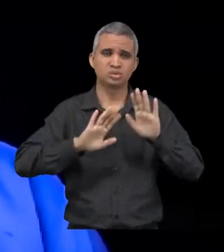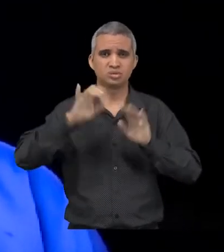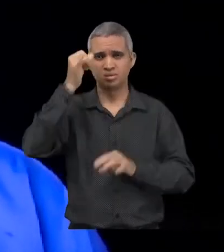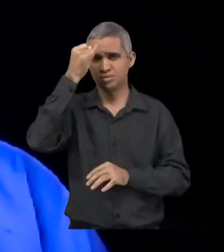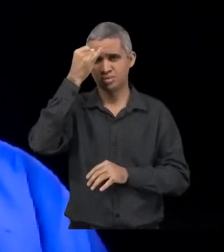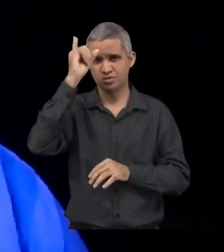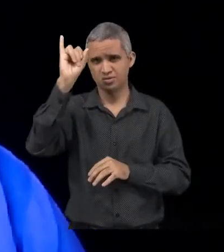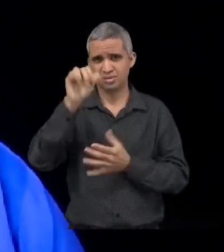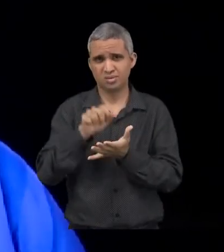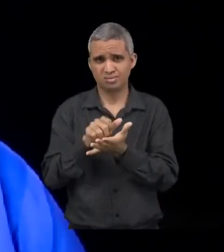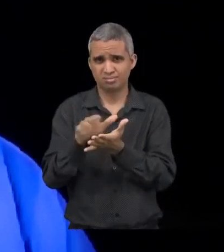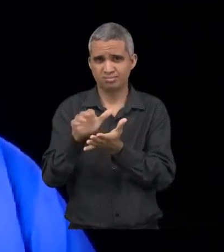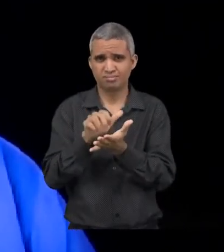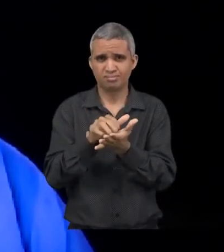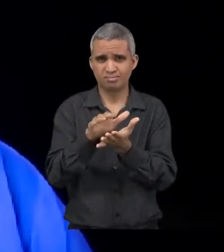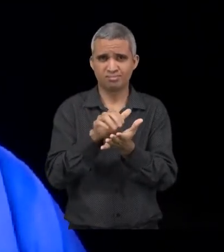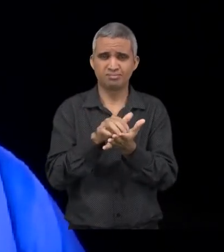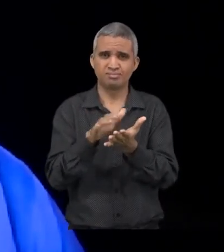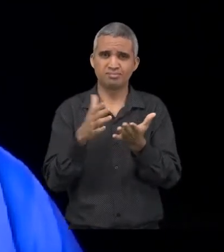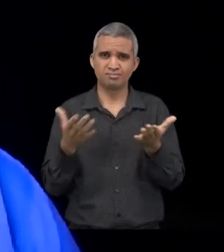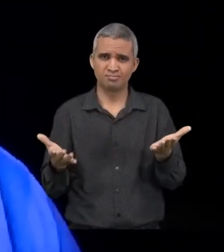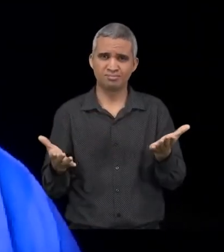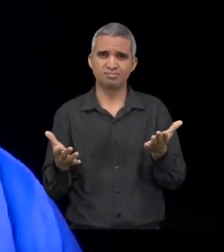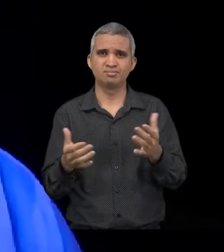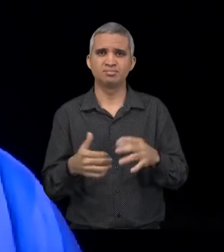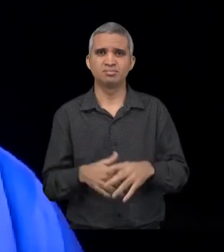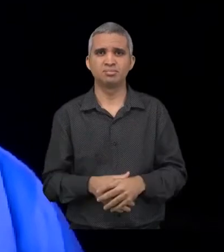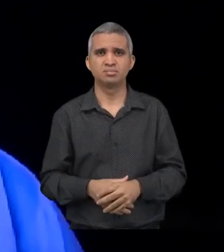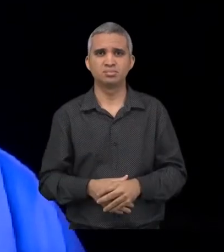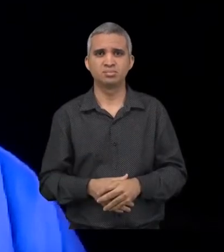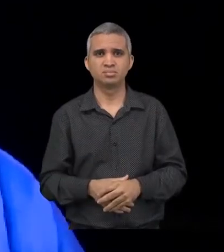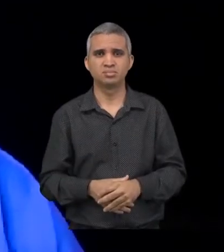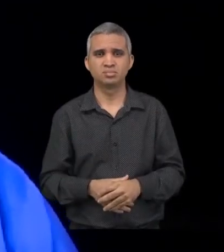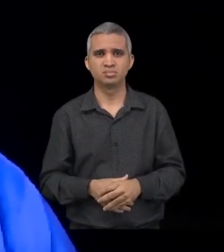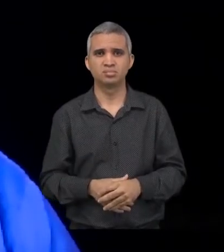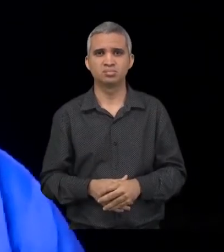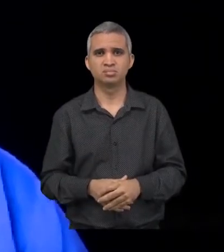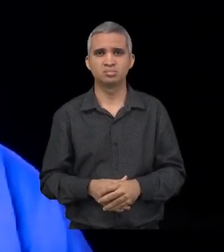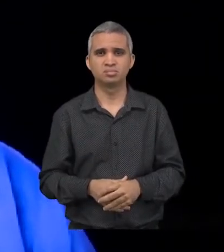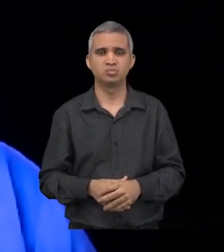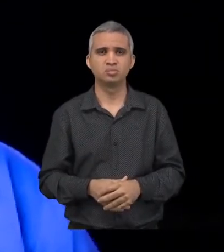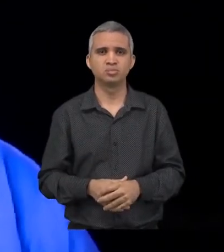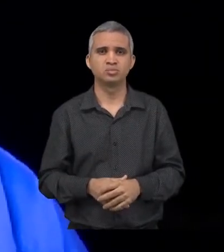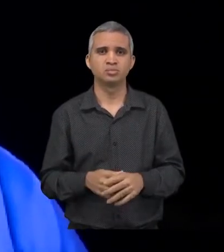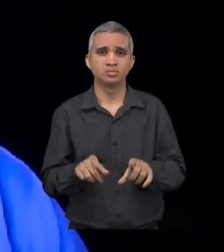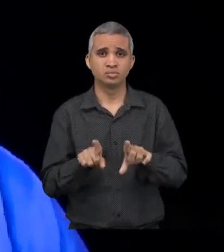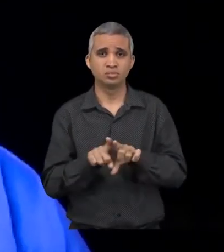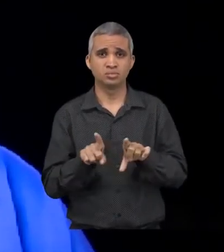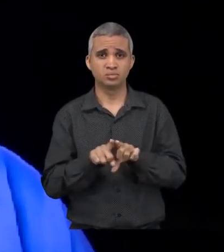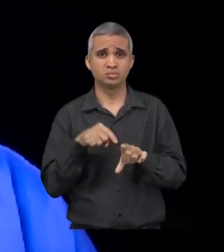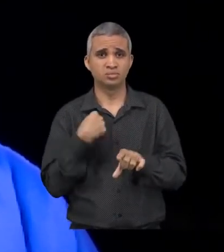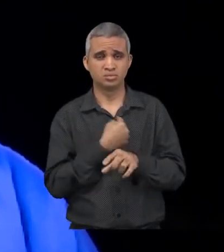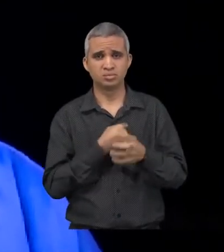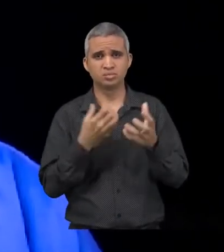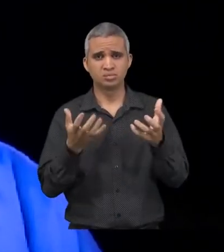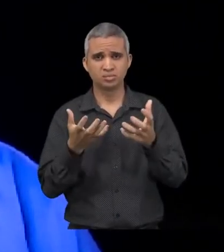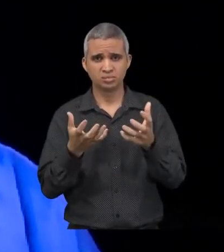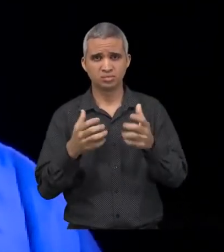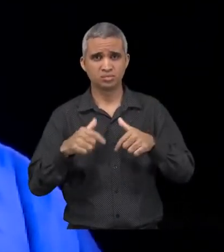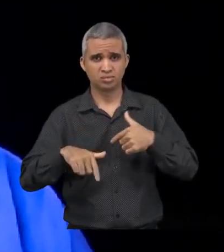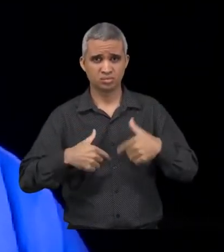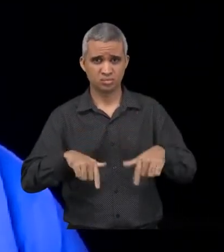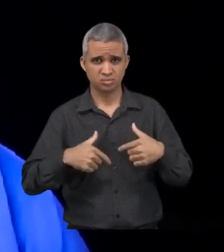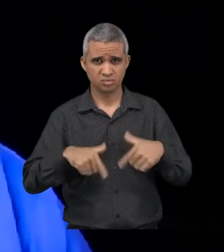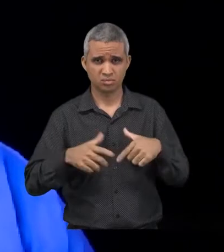mal-estar maior no aspecto de gestão financeira dessas empresas. Queremos que os empregos sejam